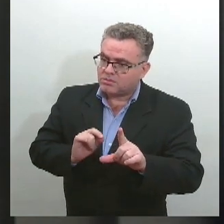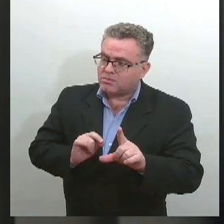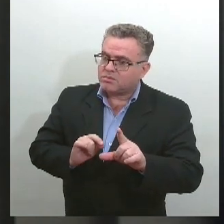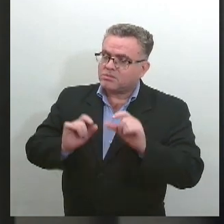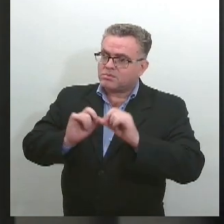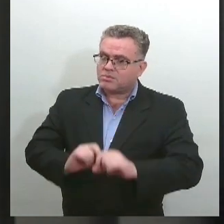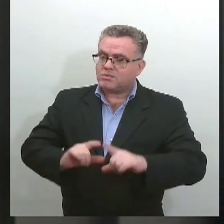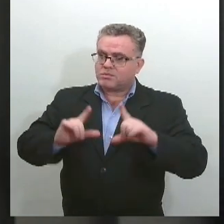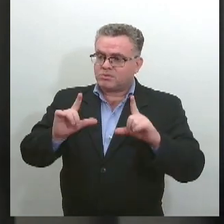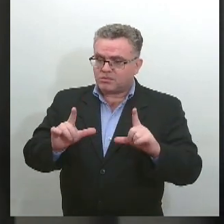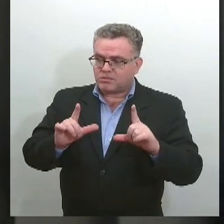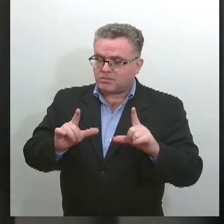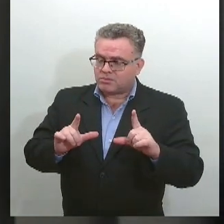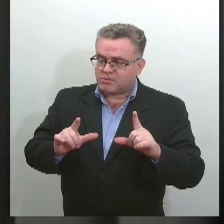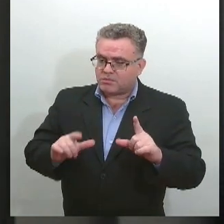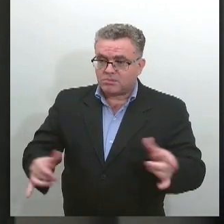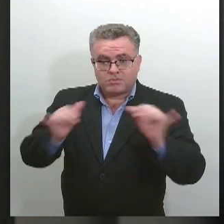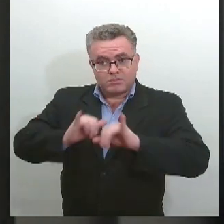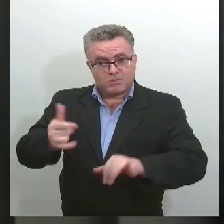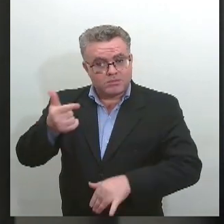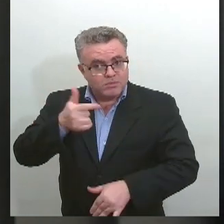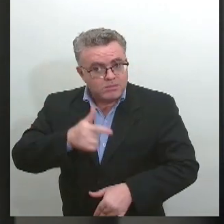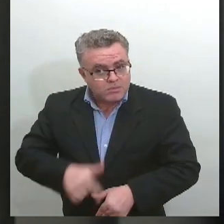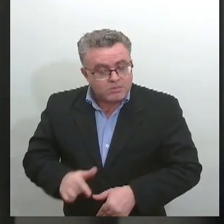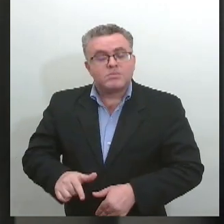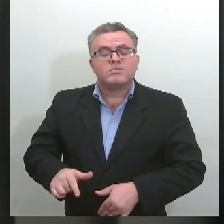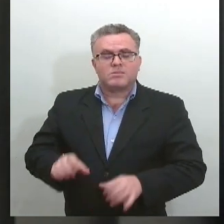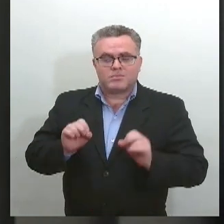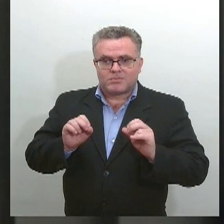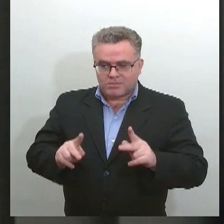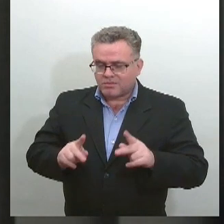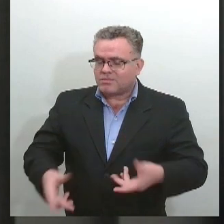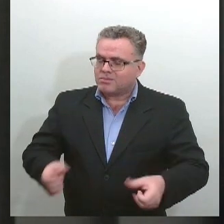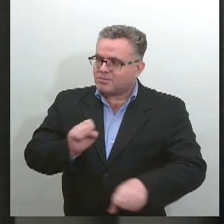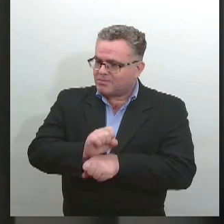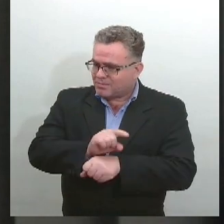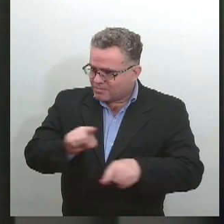direcionado. Até o nosso próximo encontro, espero todos vocês, Até lá!